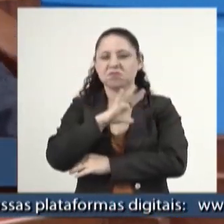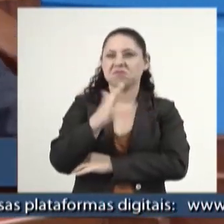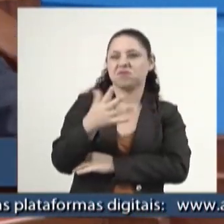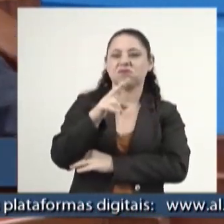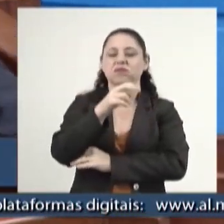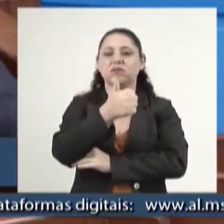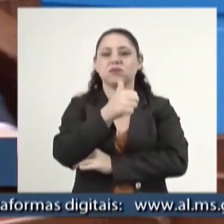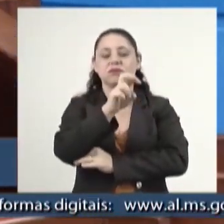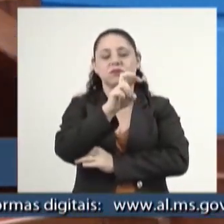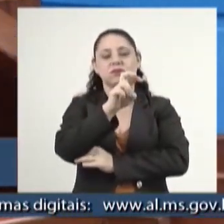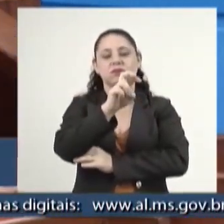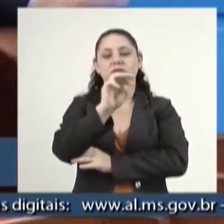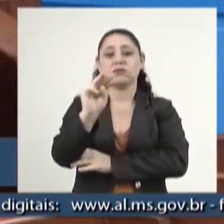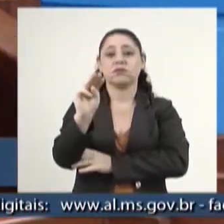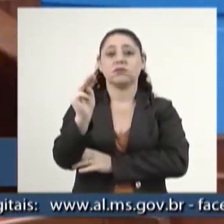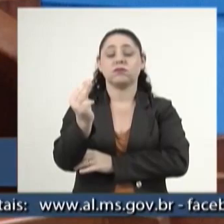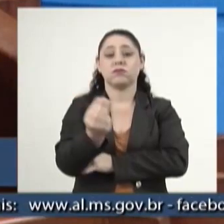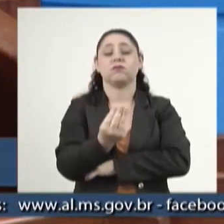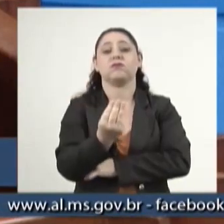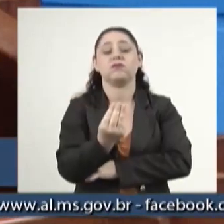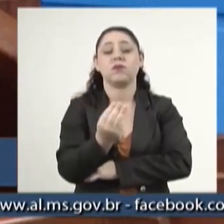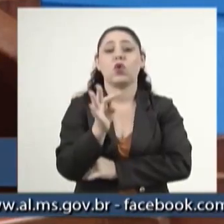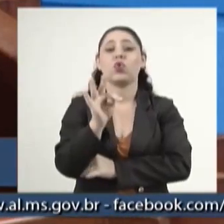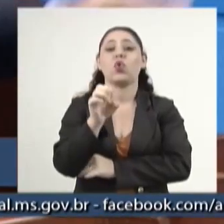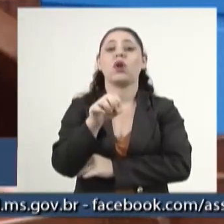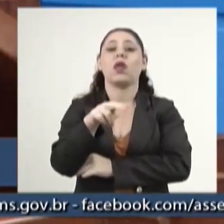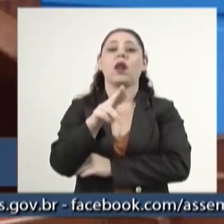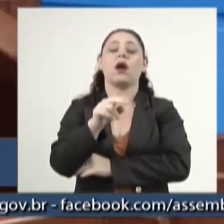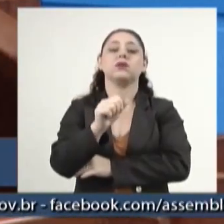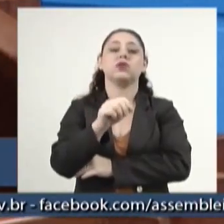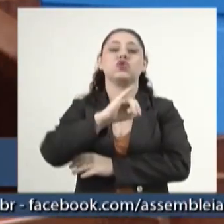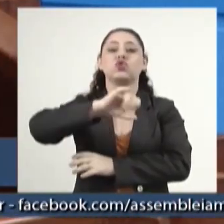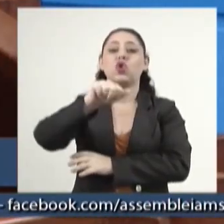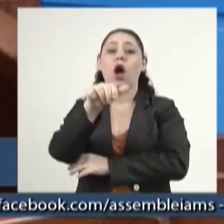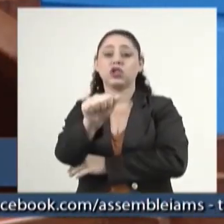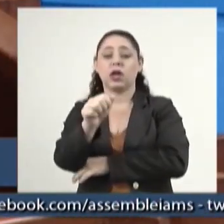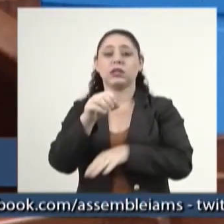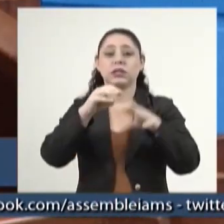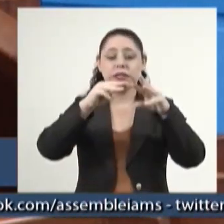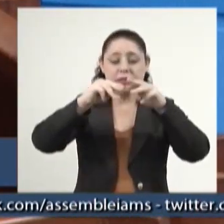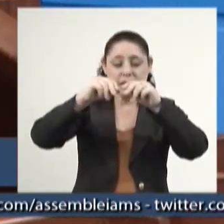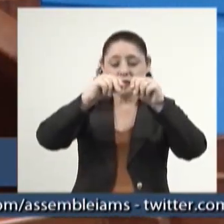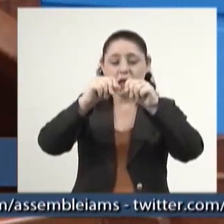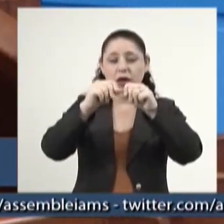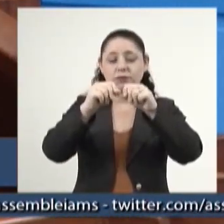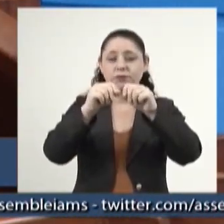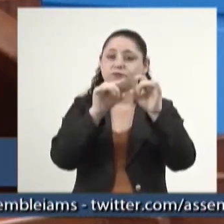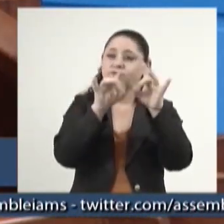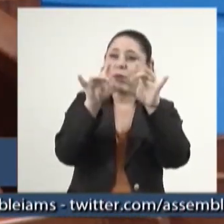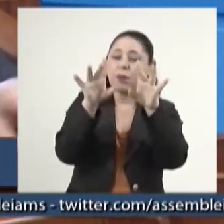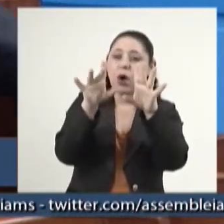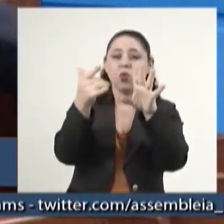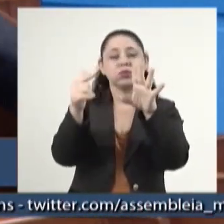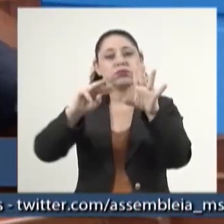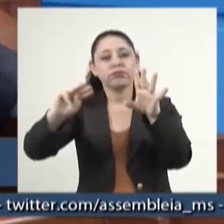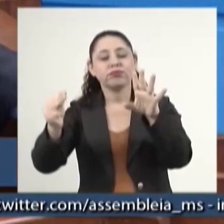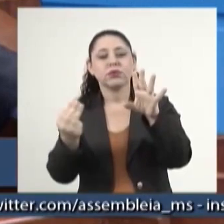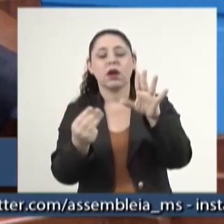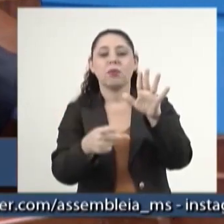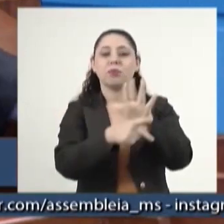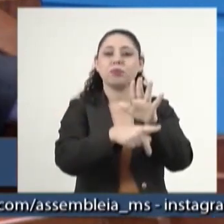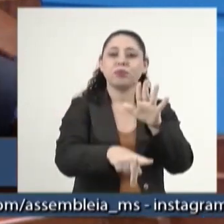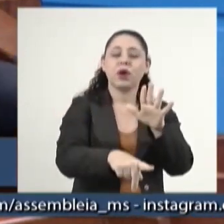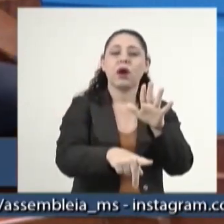cerca de 15 milhões de toneladas de soja. Outros tantos milhões de